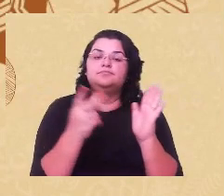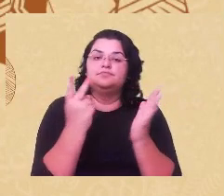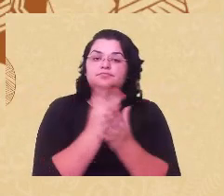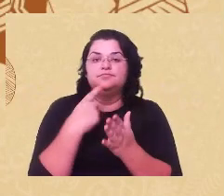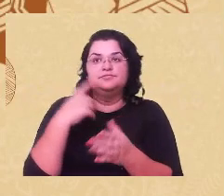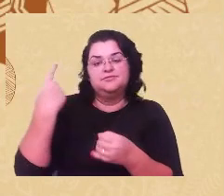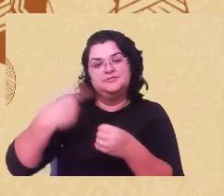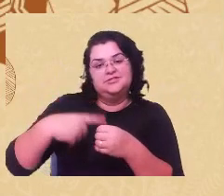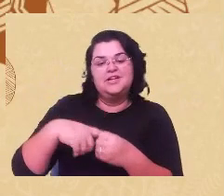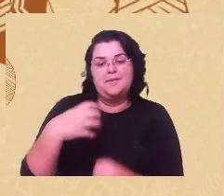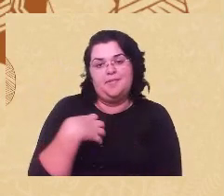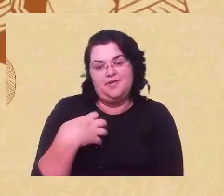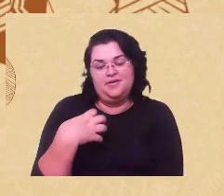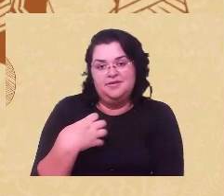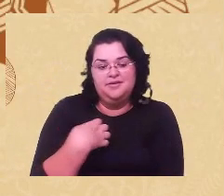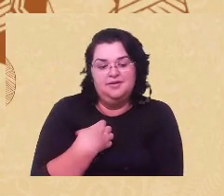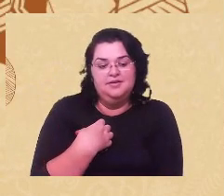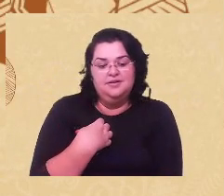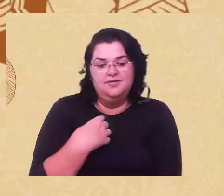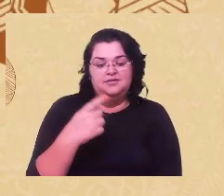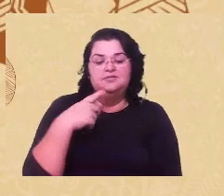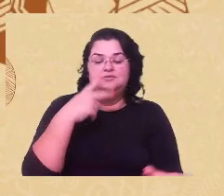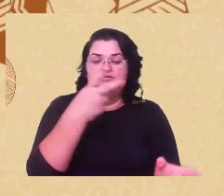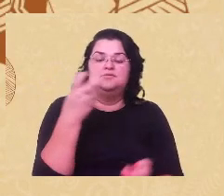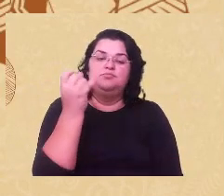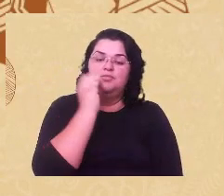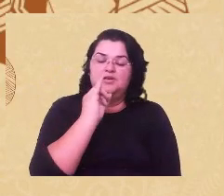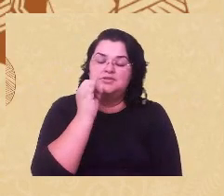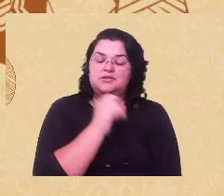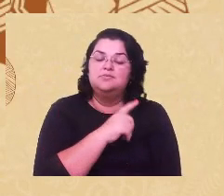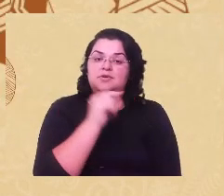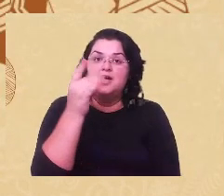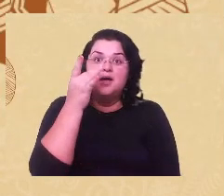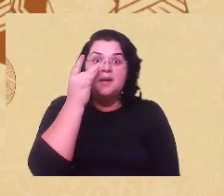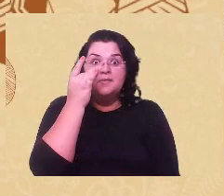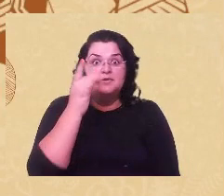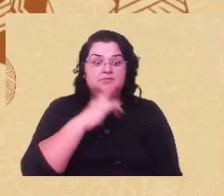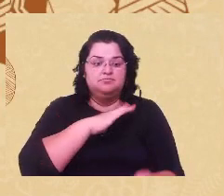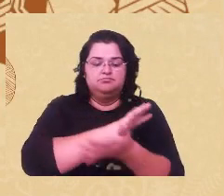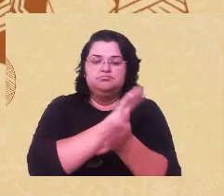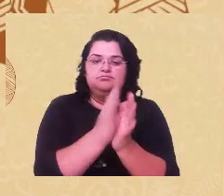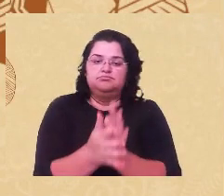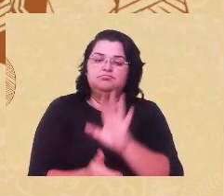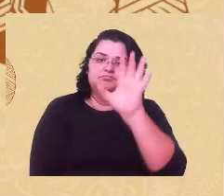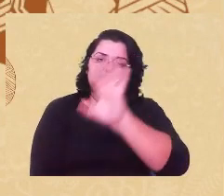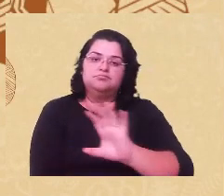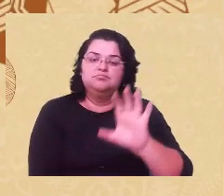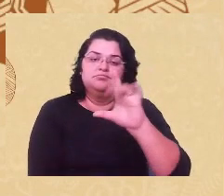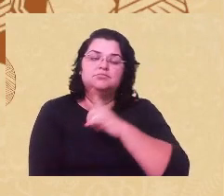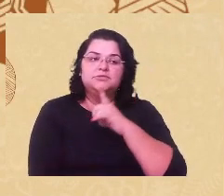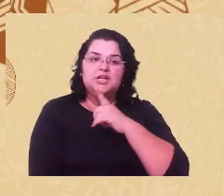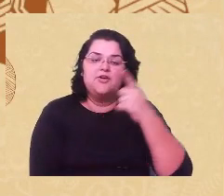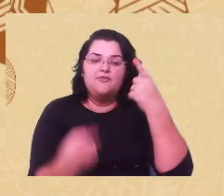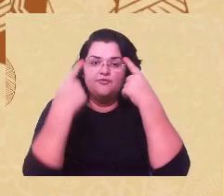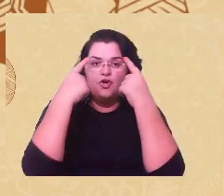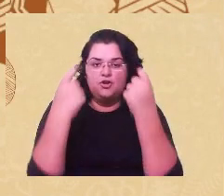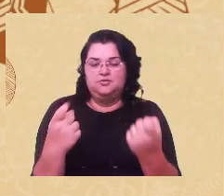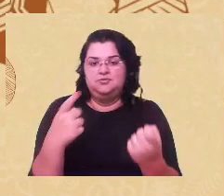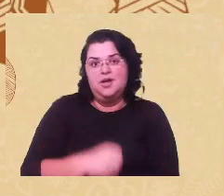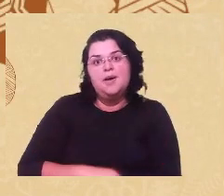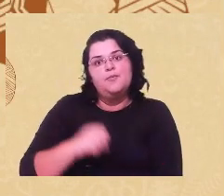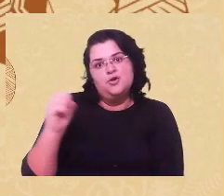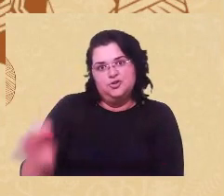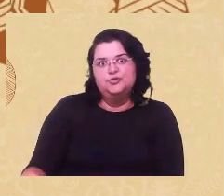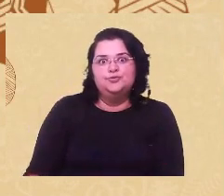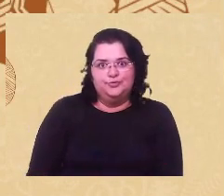Bahia, e ela vai identificar, por exemplo, a presença do racismo institucional e experiências de violência em itinerários abortivos. E um dos